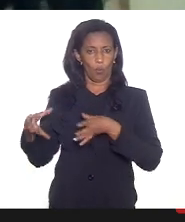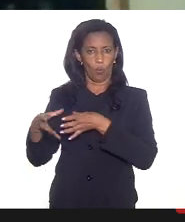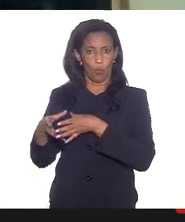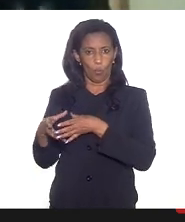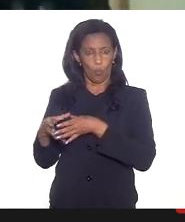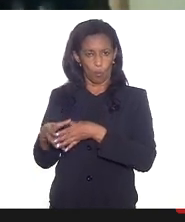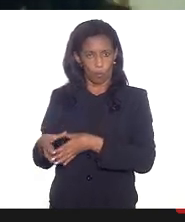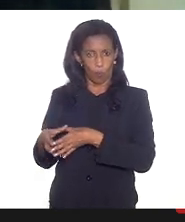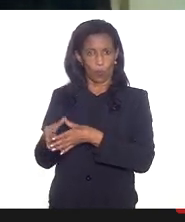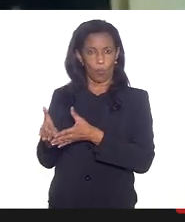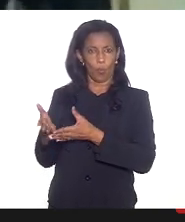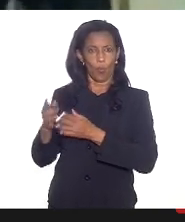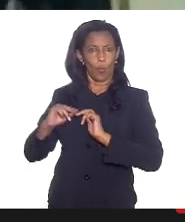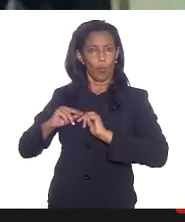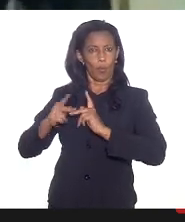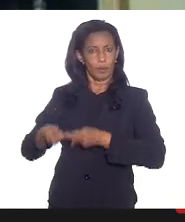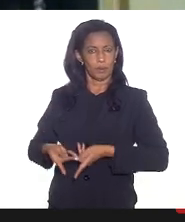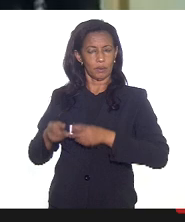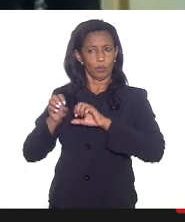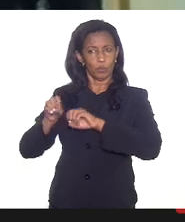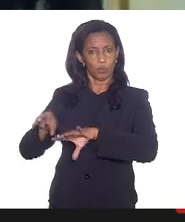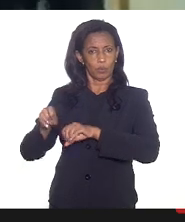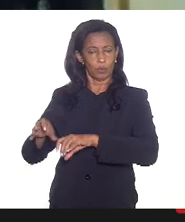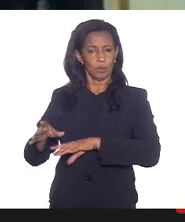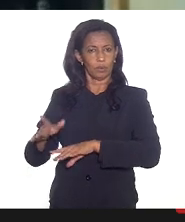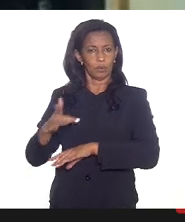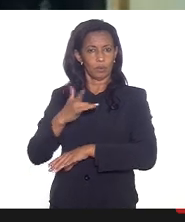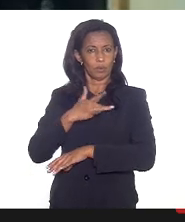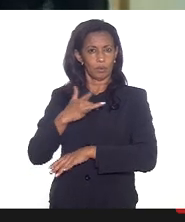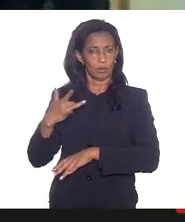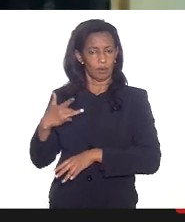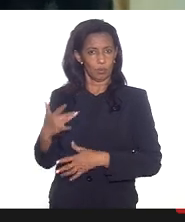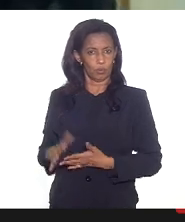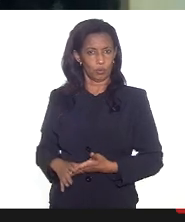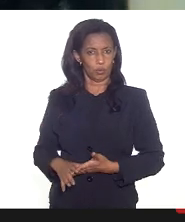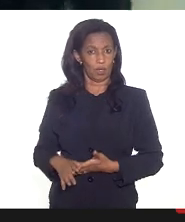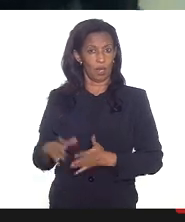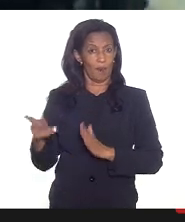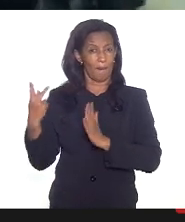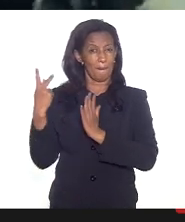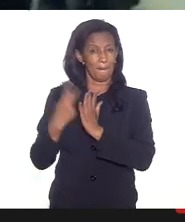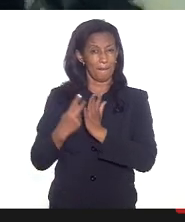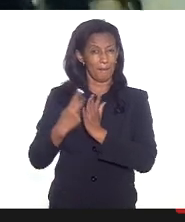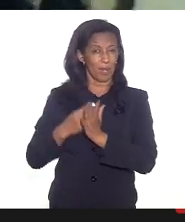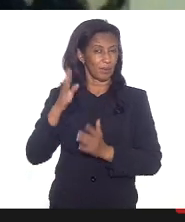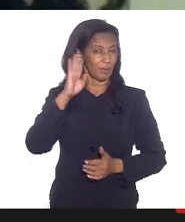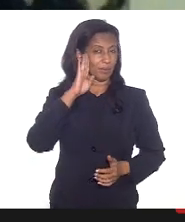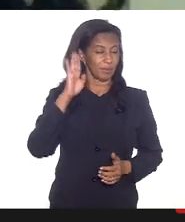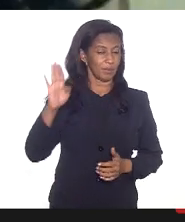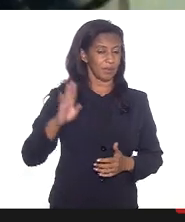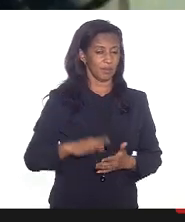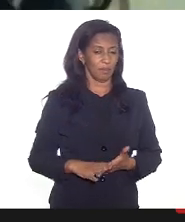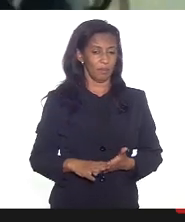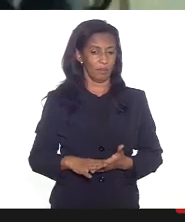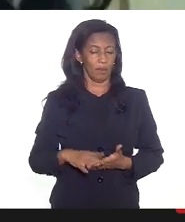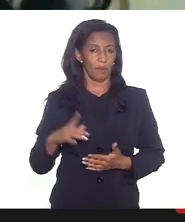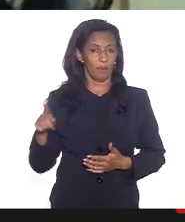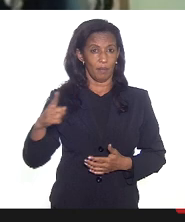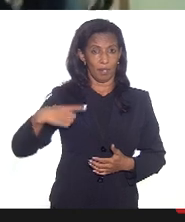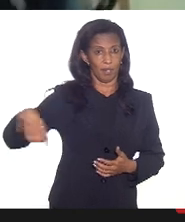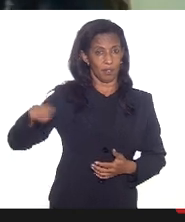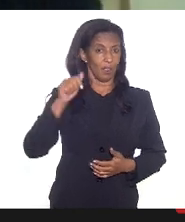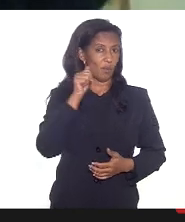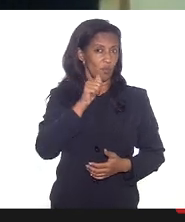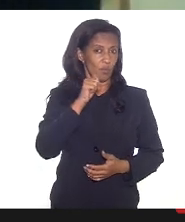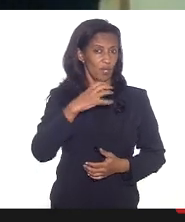humanização e educação e saúde isso tem que ser uma pauta prioritária para que essas mulheres